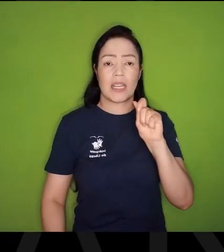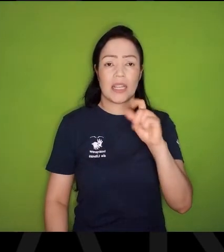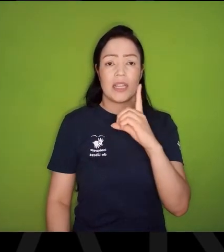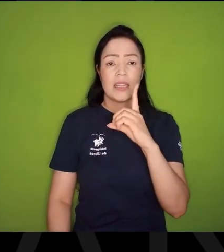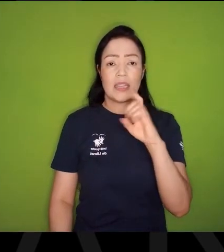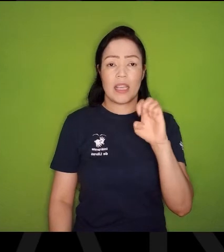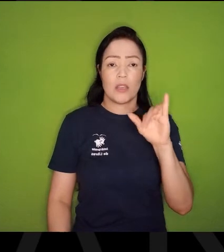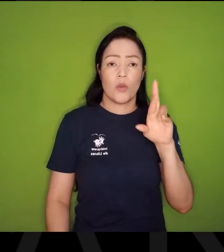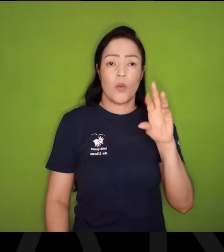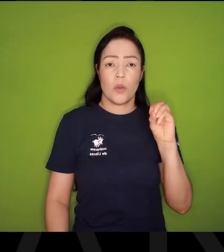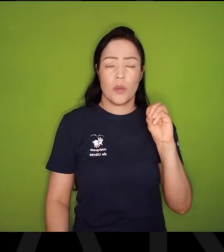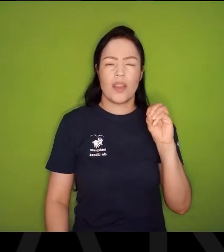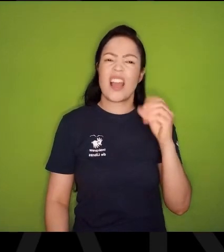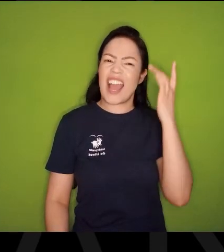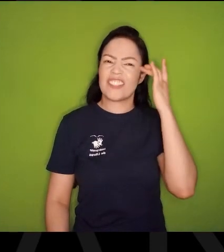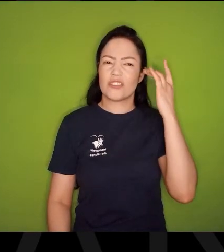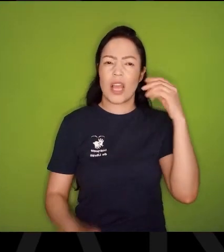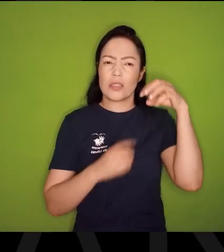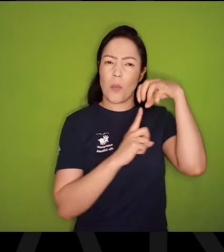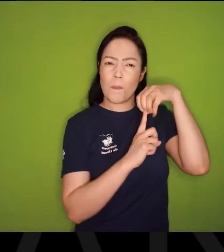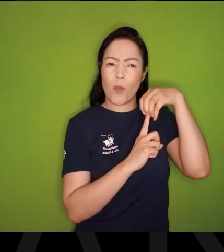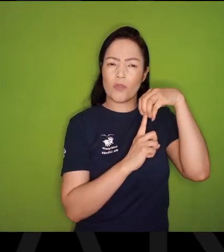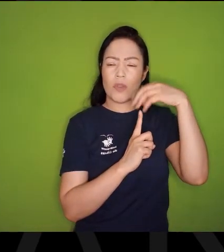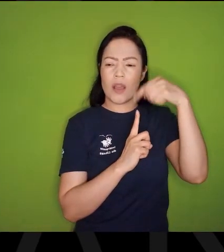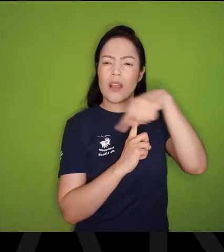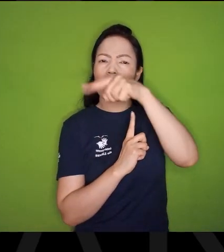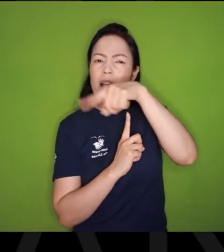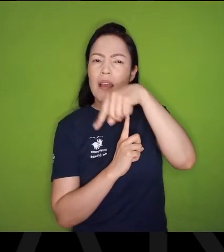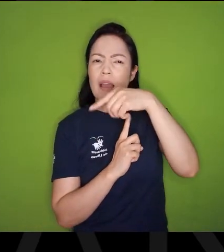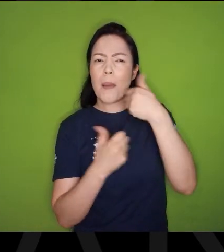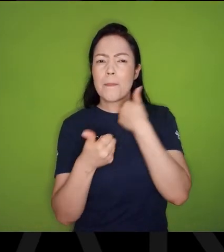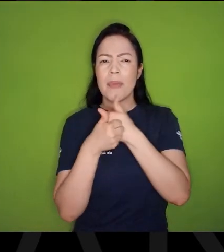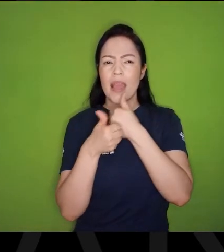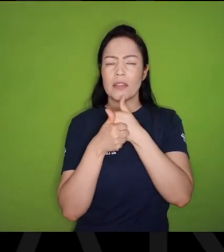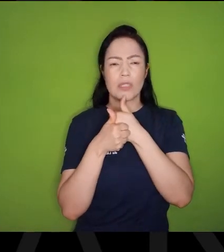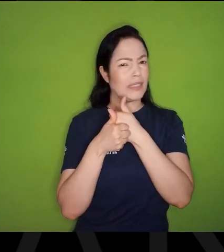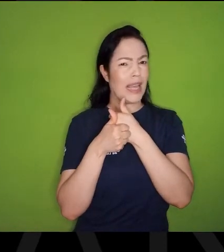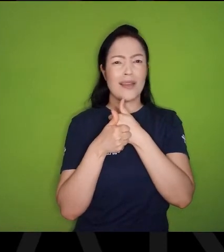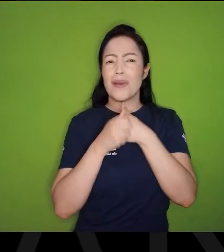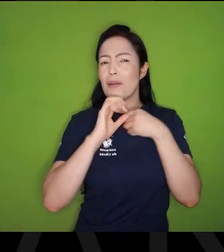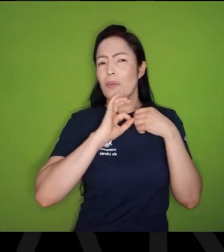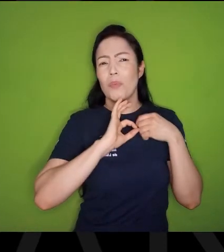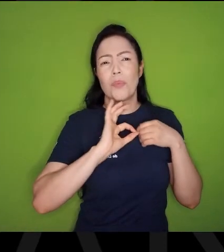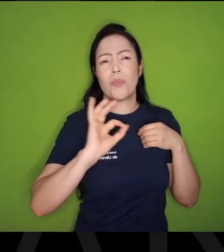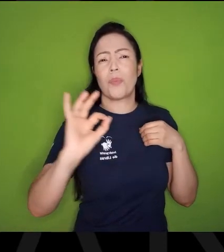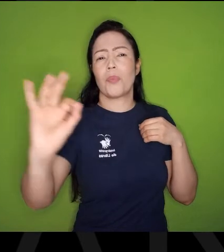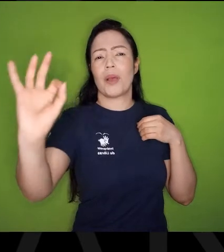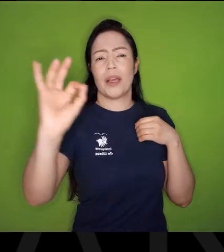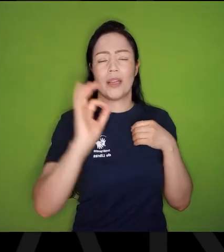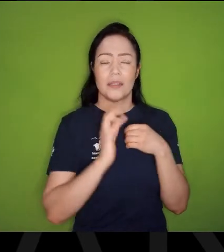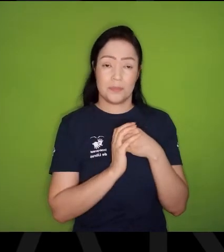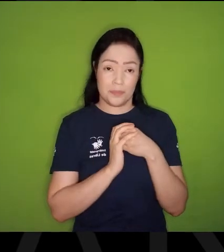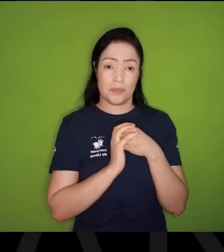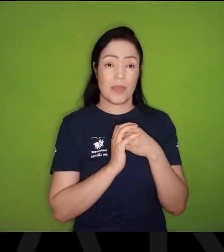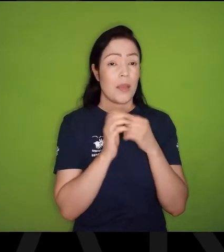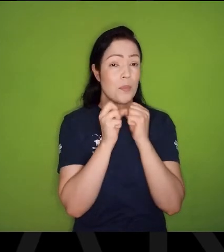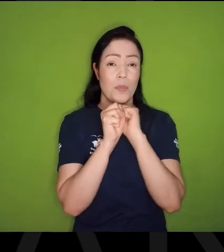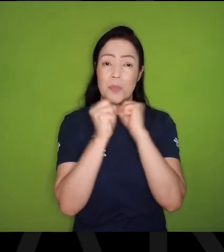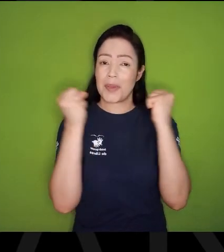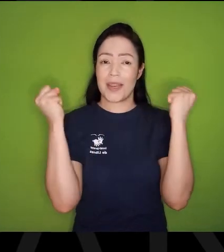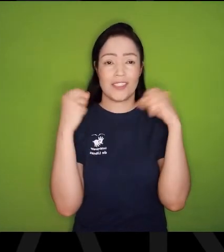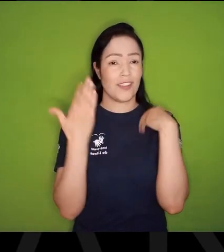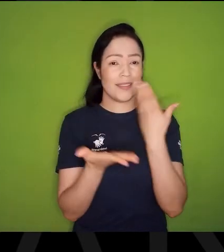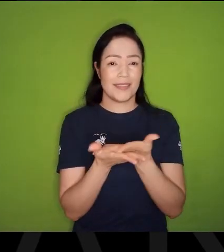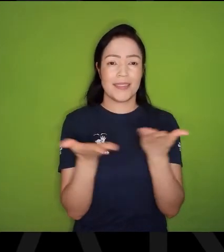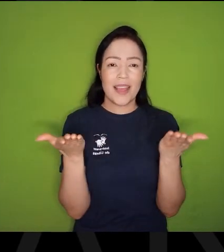ponto, Achando que logo na esquina estava aquele endereço, Não, a Brigadeira Luiz Antônio atravessa a cidade, Então, uma cidade muito grande, Até